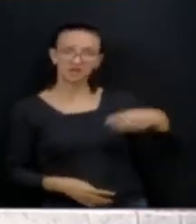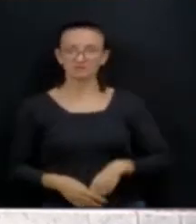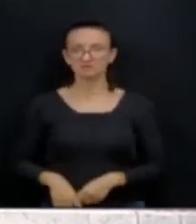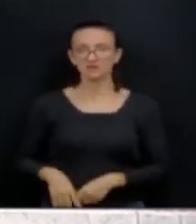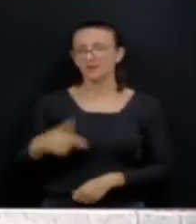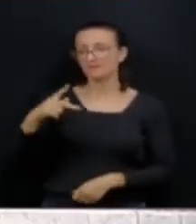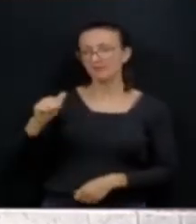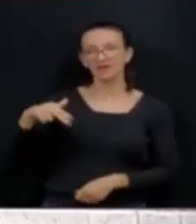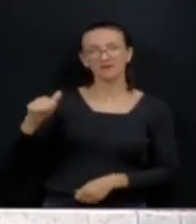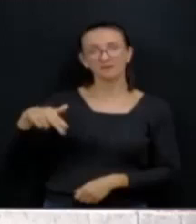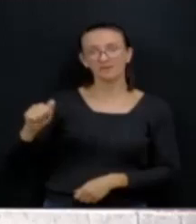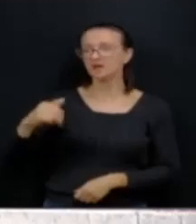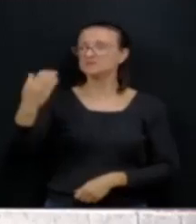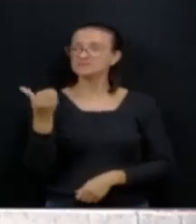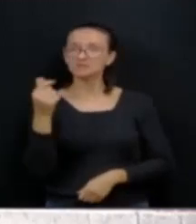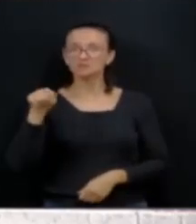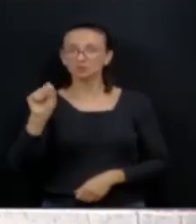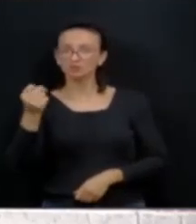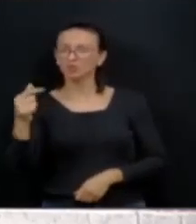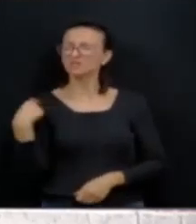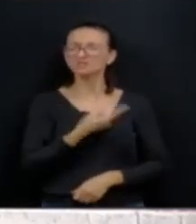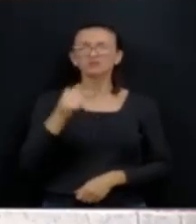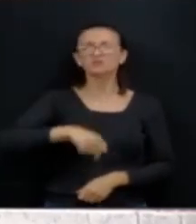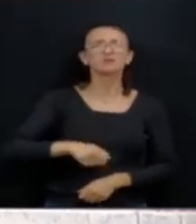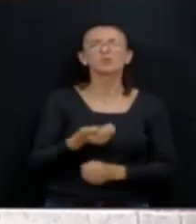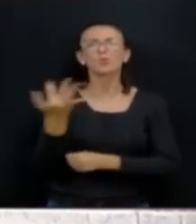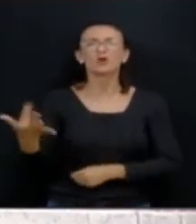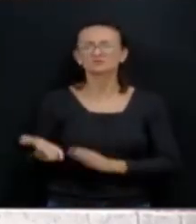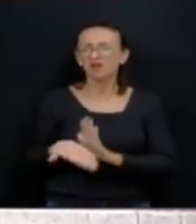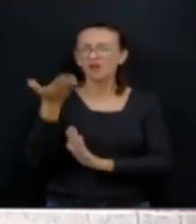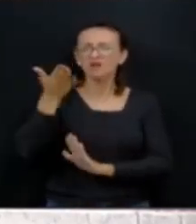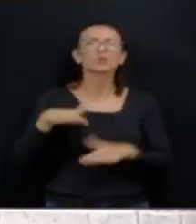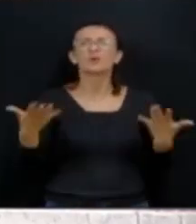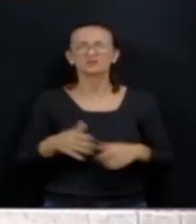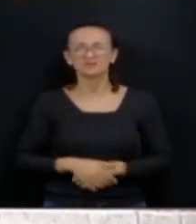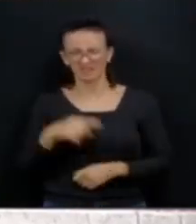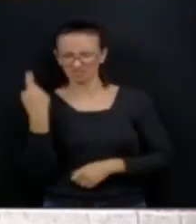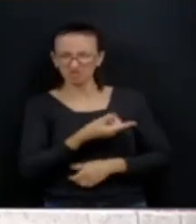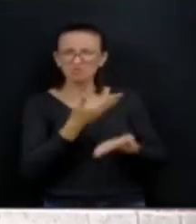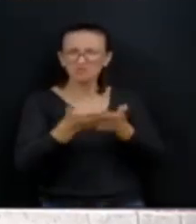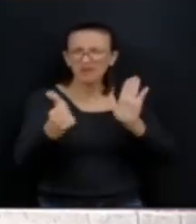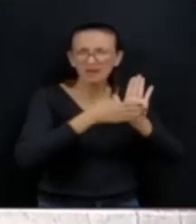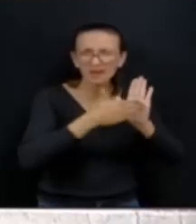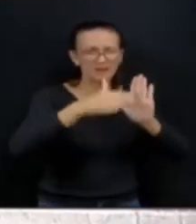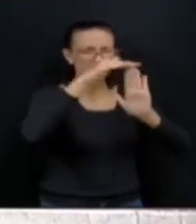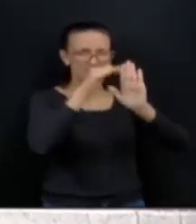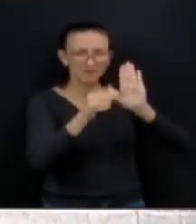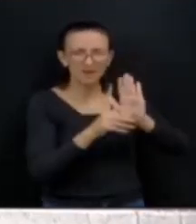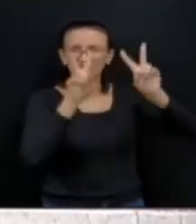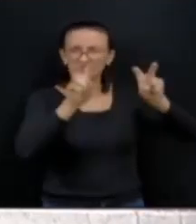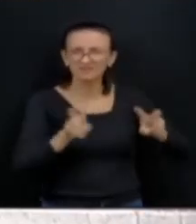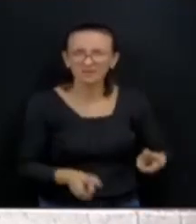E nós aqui, quanto vamos crescer e vamos dar pauta para a pauta moralista, que